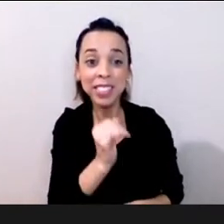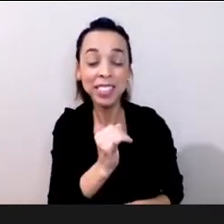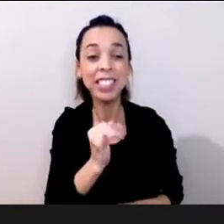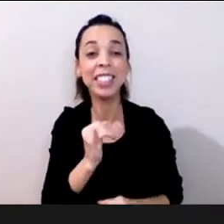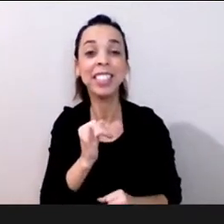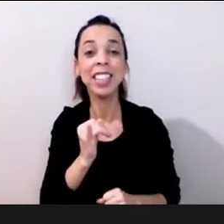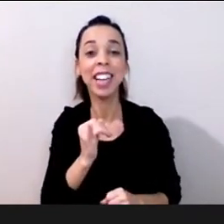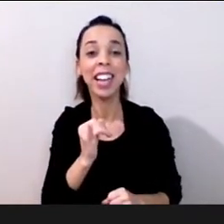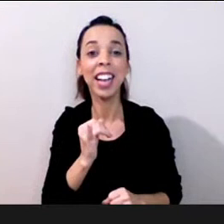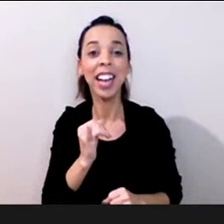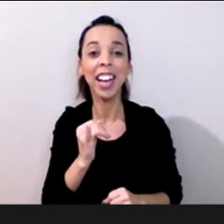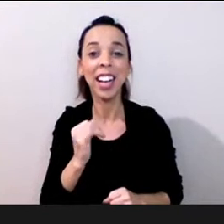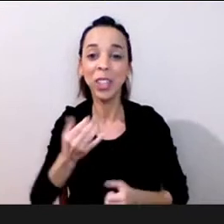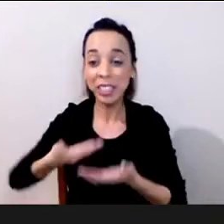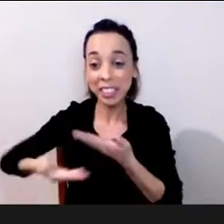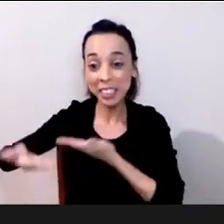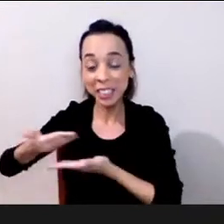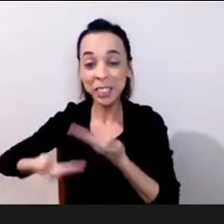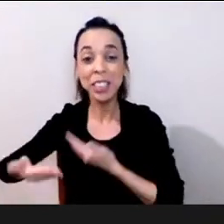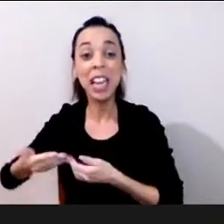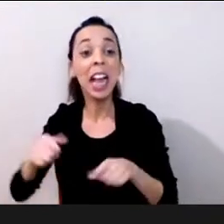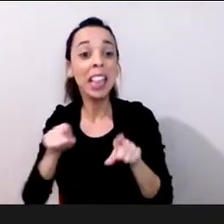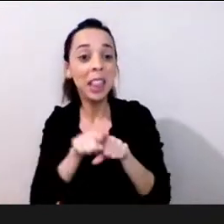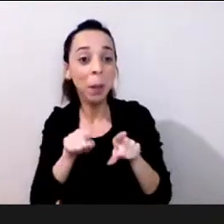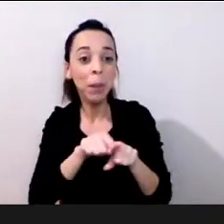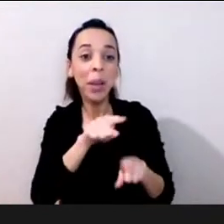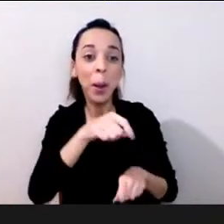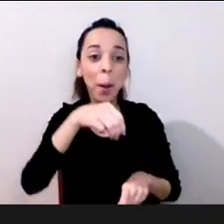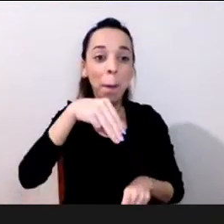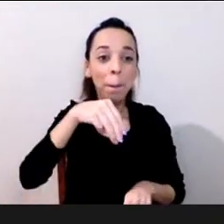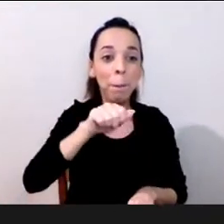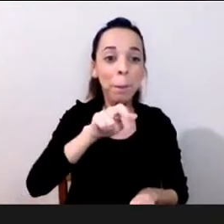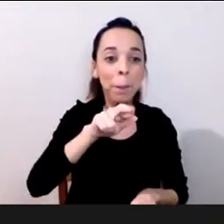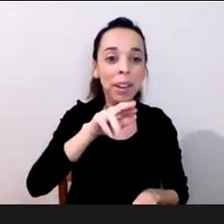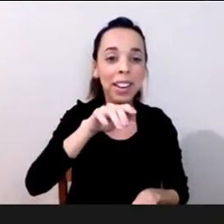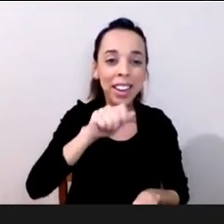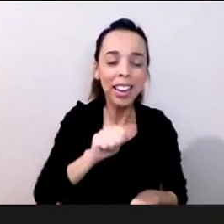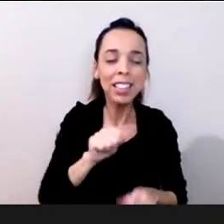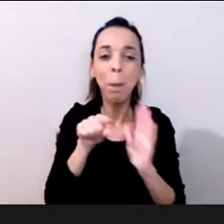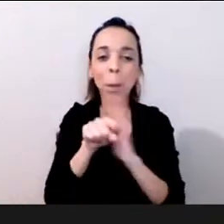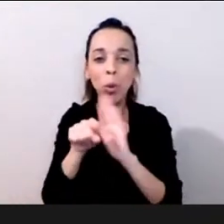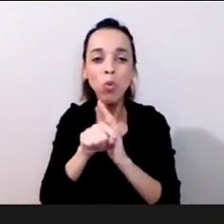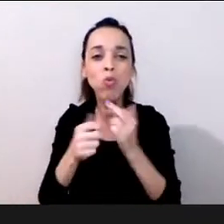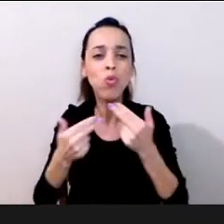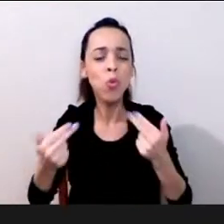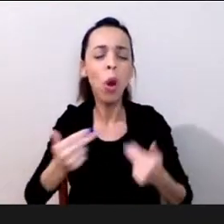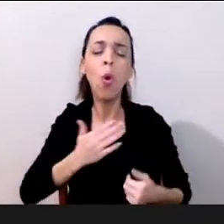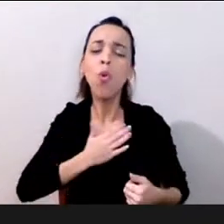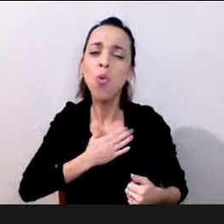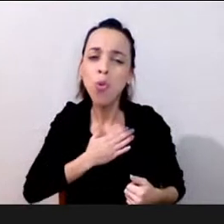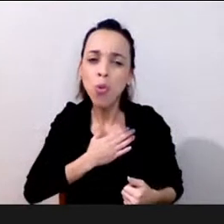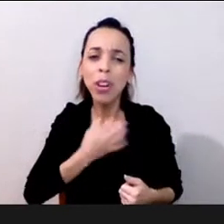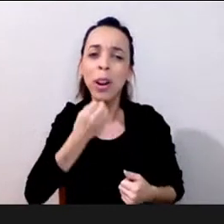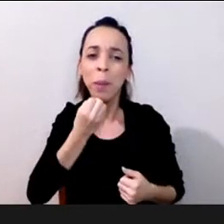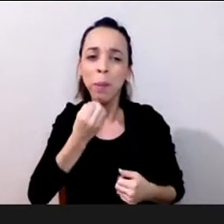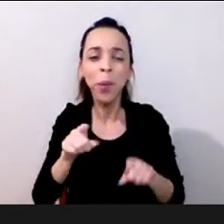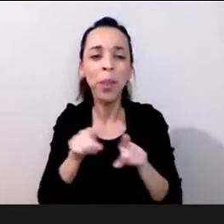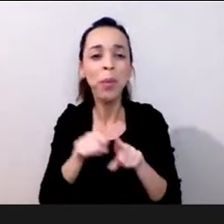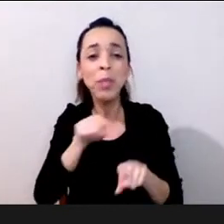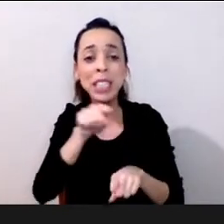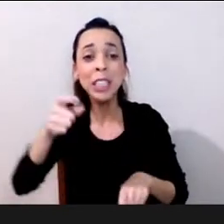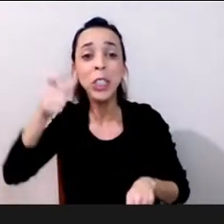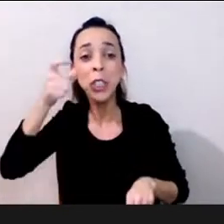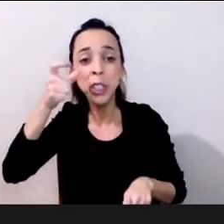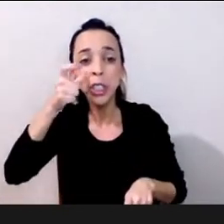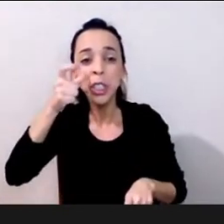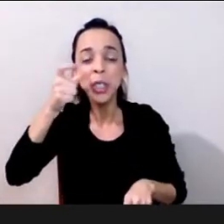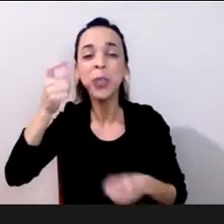fez mês muito obrigada depois de nos sair bem juntos muito obrigado e um grande abraço a todas as pessoas que estiveram presentes aqui e até